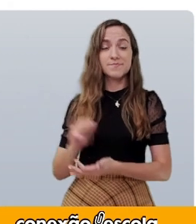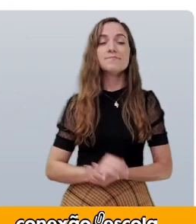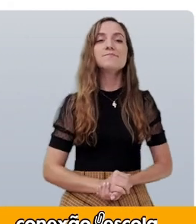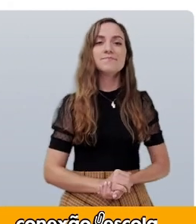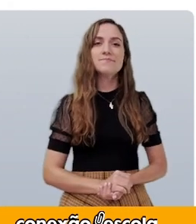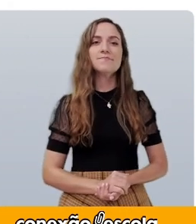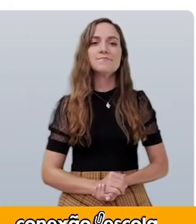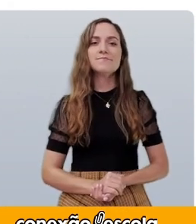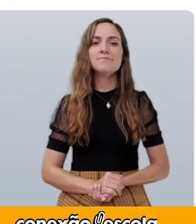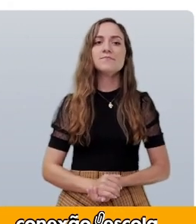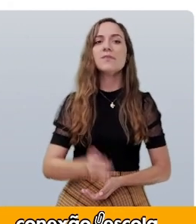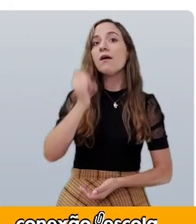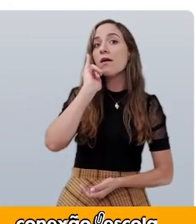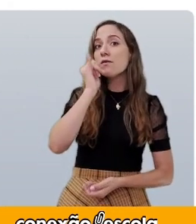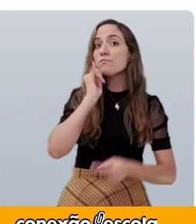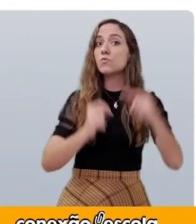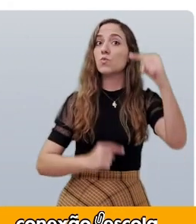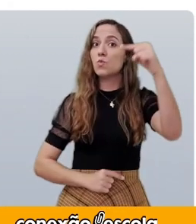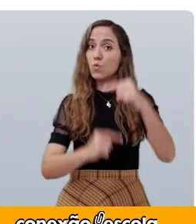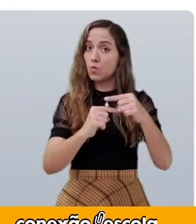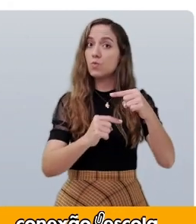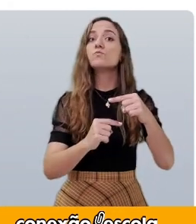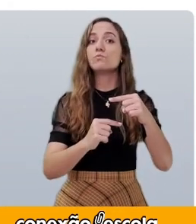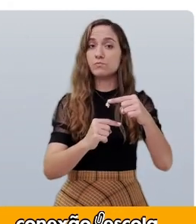Narrativa curta.